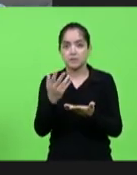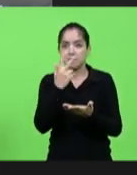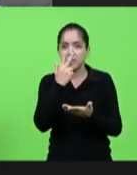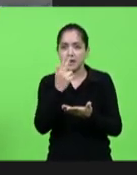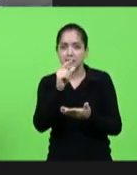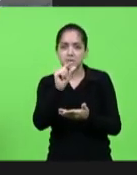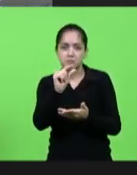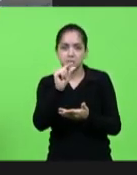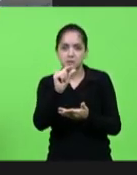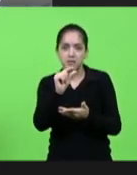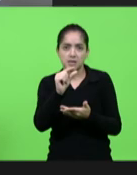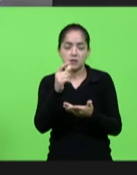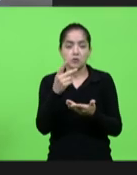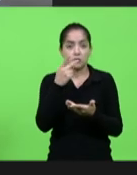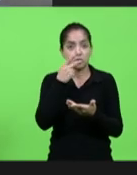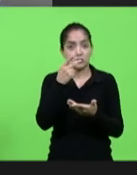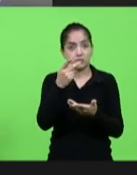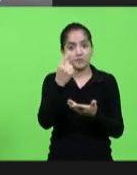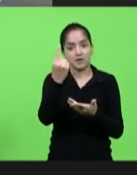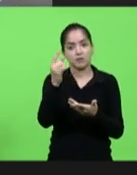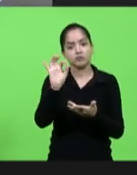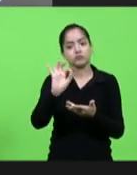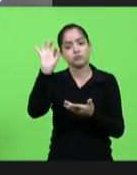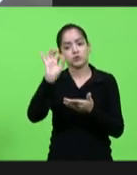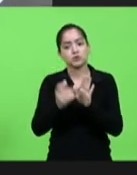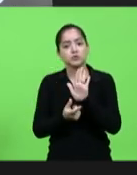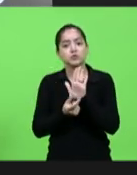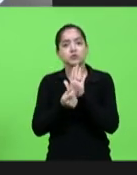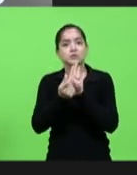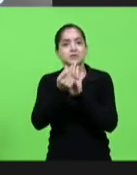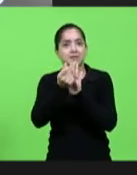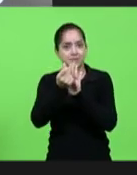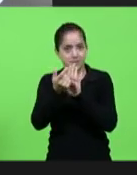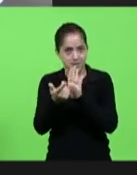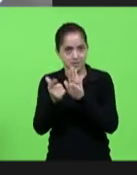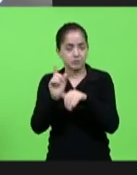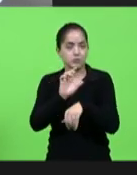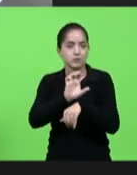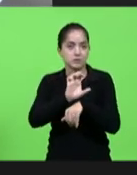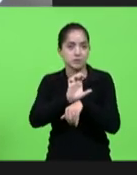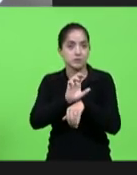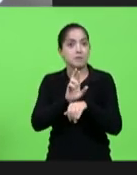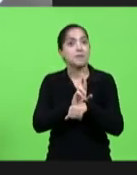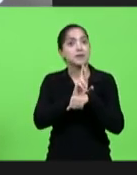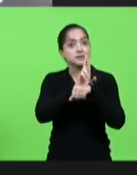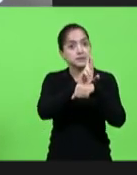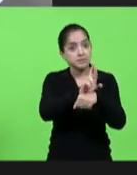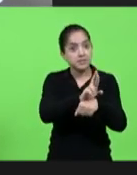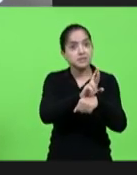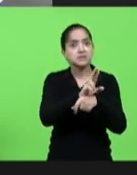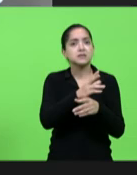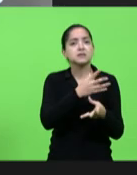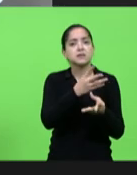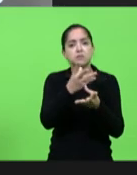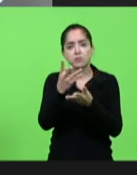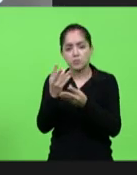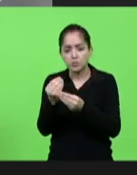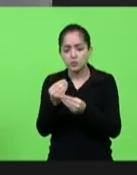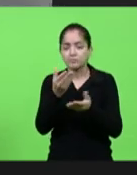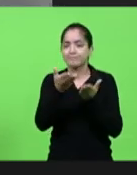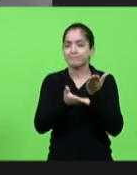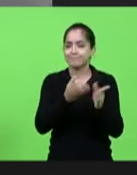pequeno quando a gente fala em um por cento do orçamento estadual mas ele representa muito para a política de assistência e